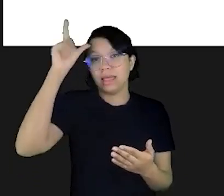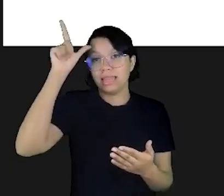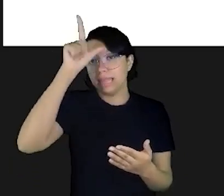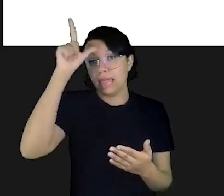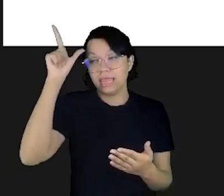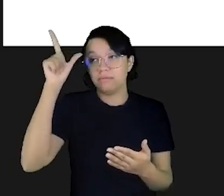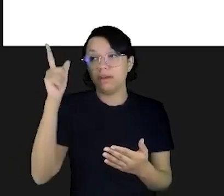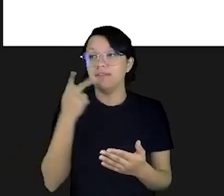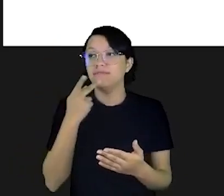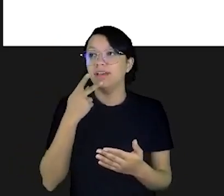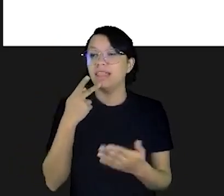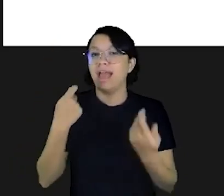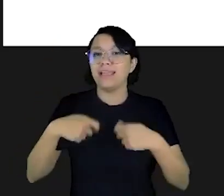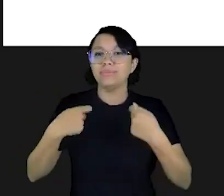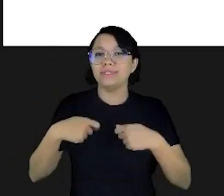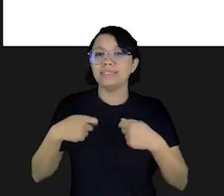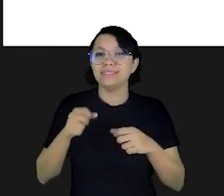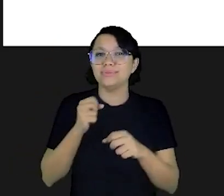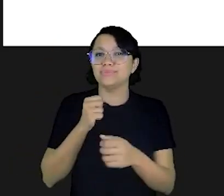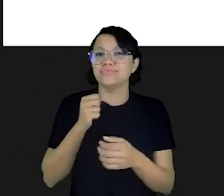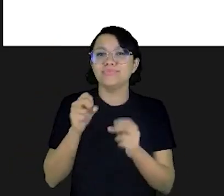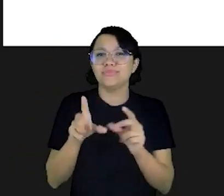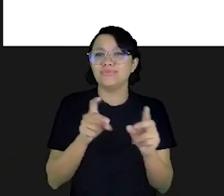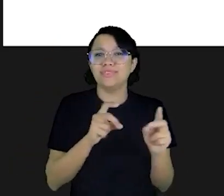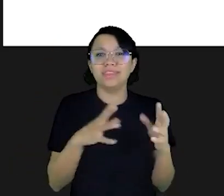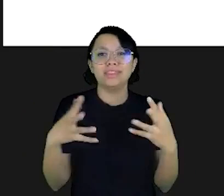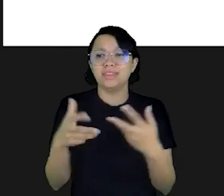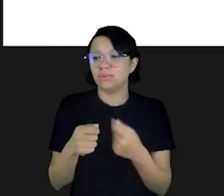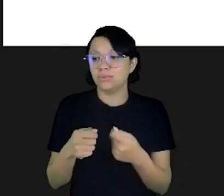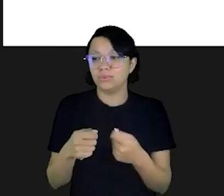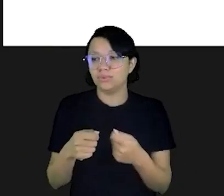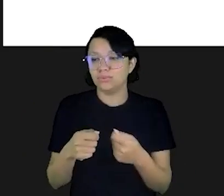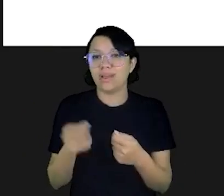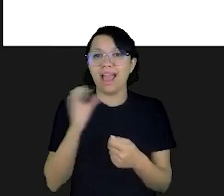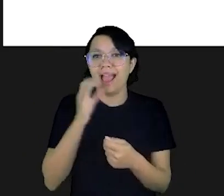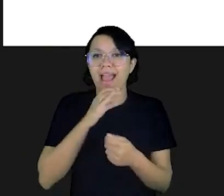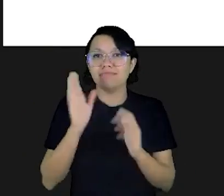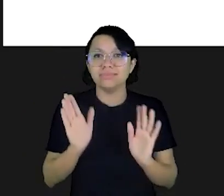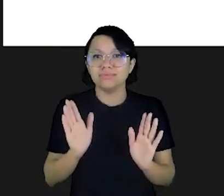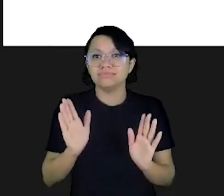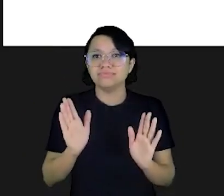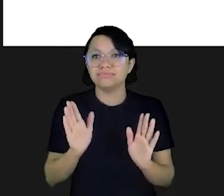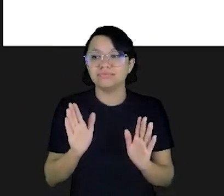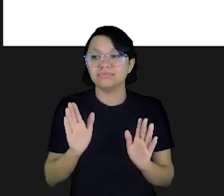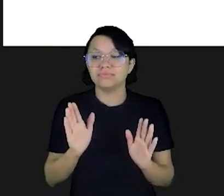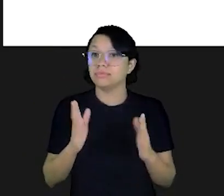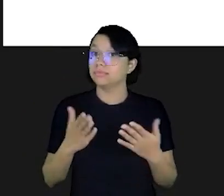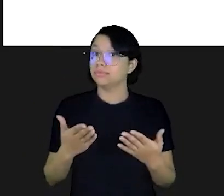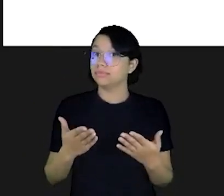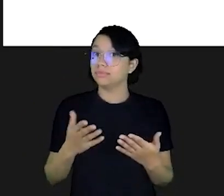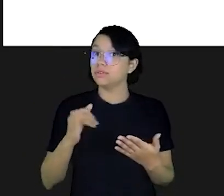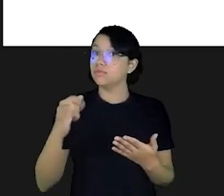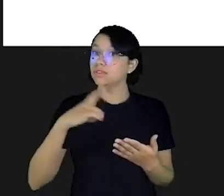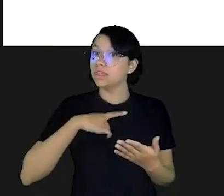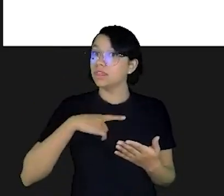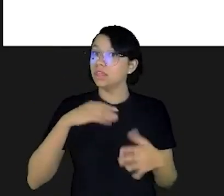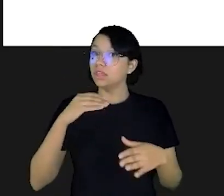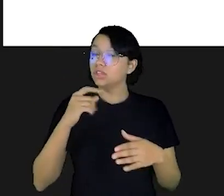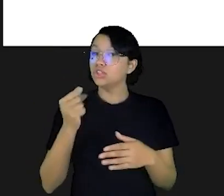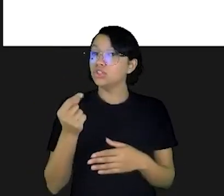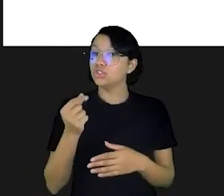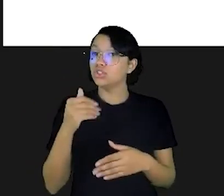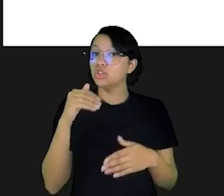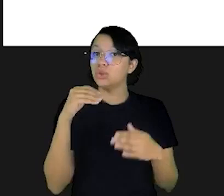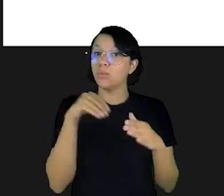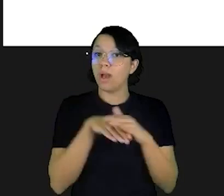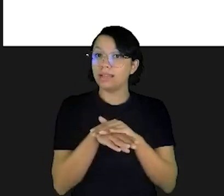E ele diz, olha, eu preciso vender todos os meus bens aqui porque eu vou sair do Brasil, estou vendendo tudo e preciso vender de pressa. Opa! Se você tem dinheiro poupado,